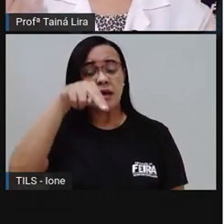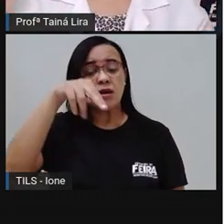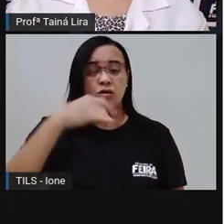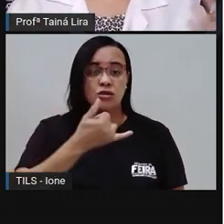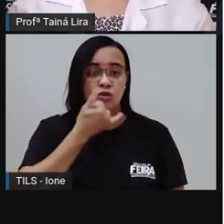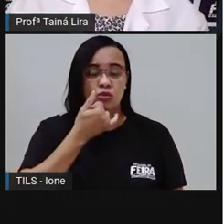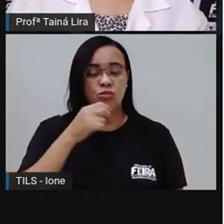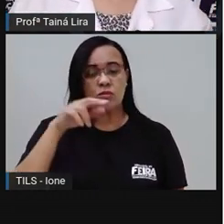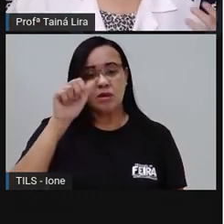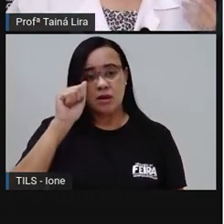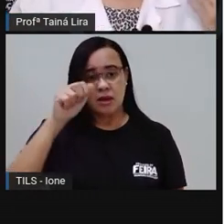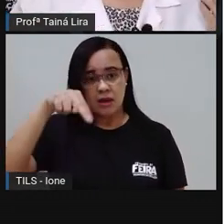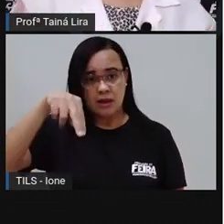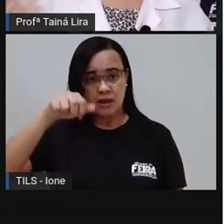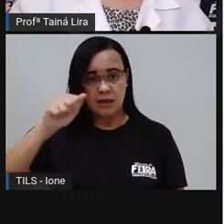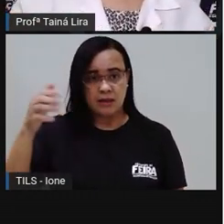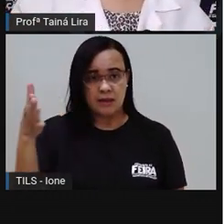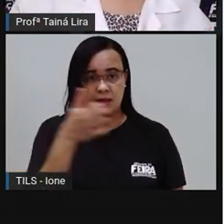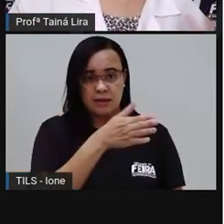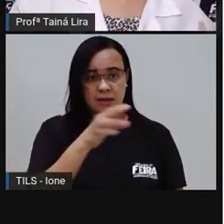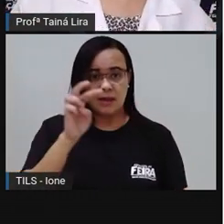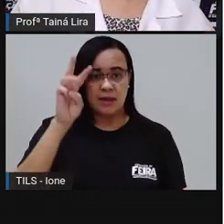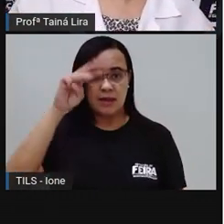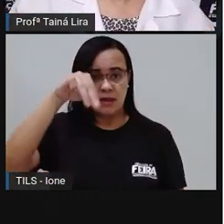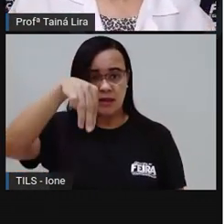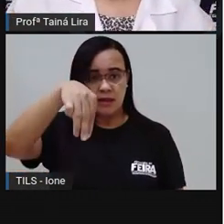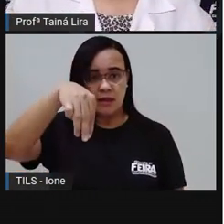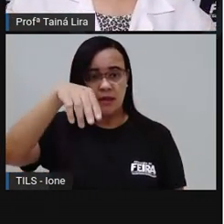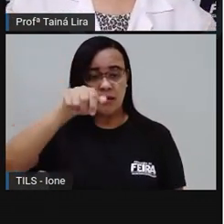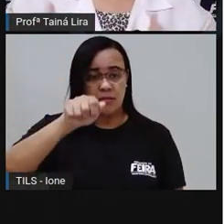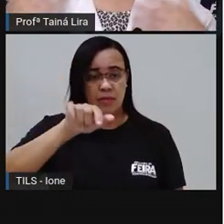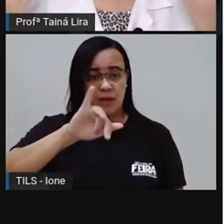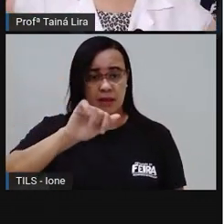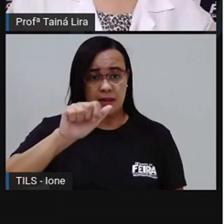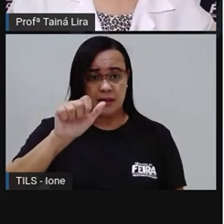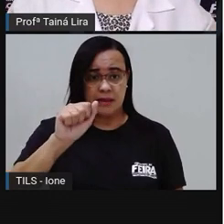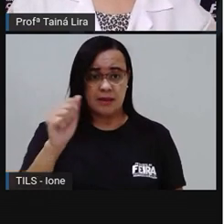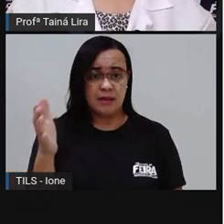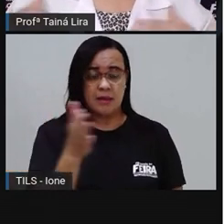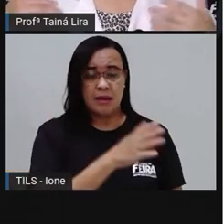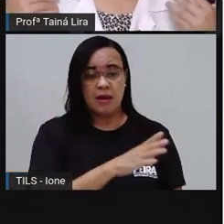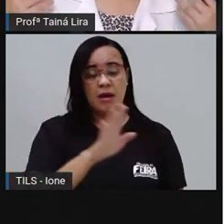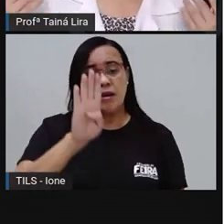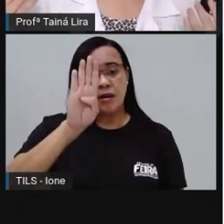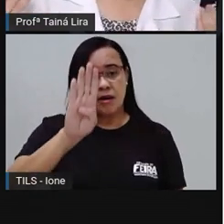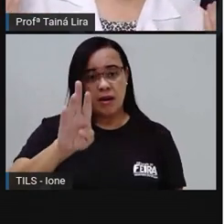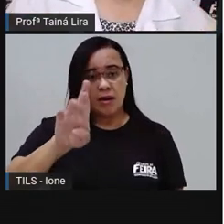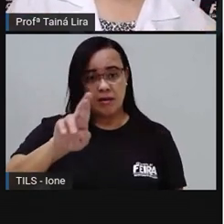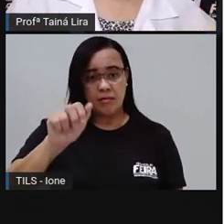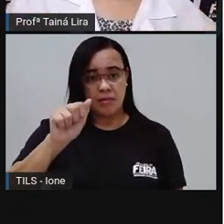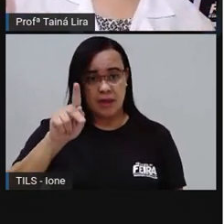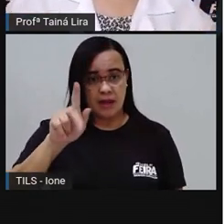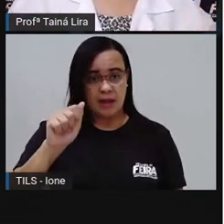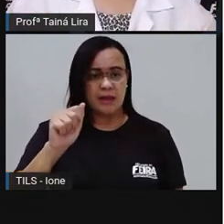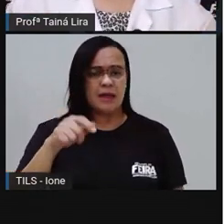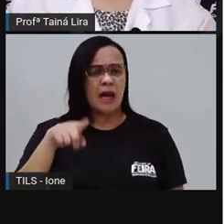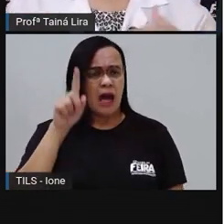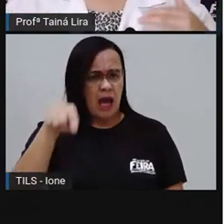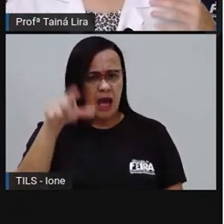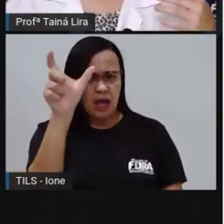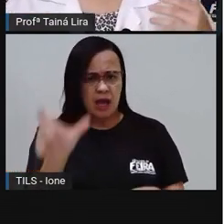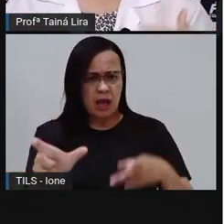ali, ela traz uma receita, tá bom? Então, hoje, nós ainda temos também os livros, tá?